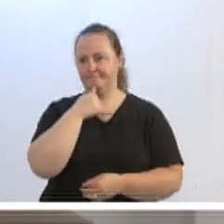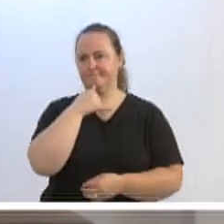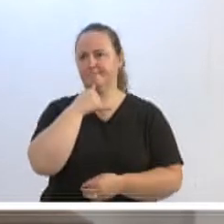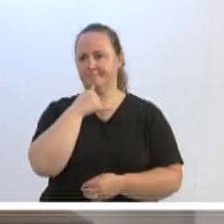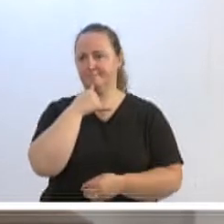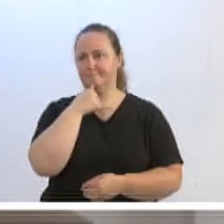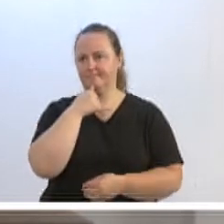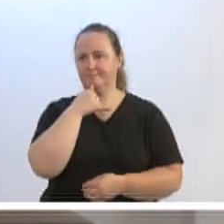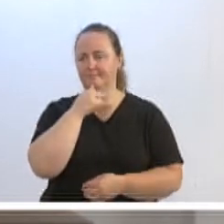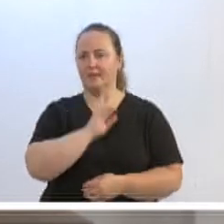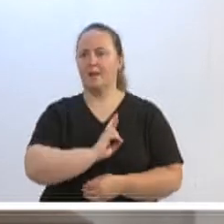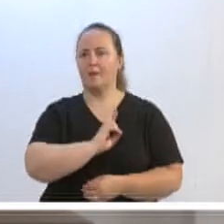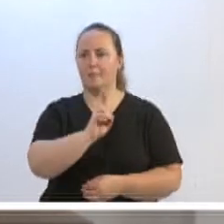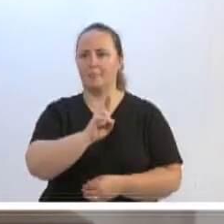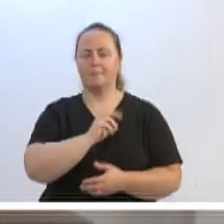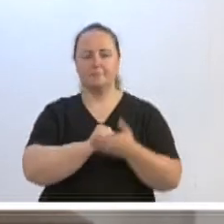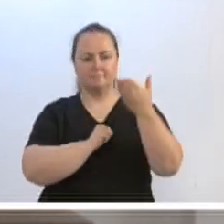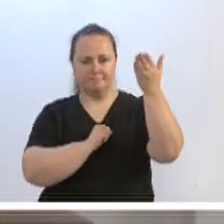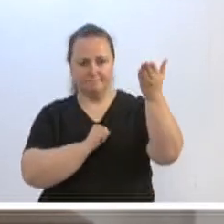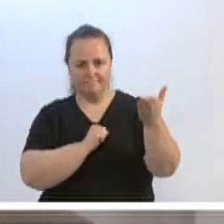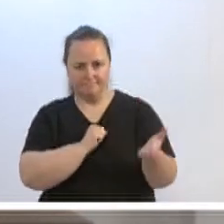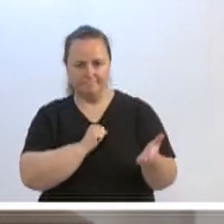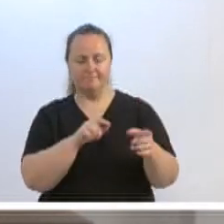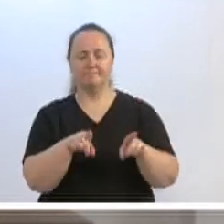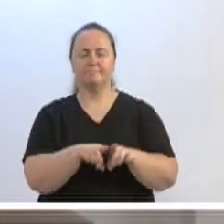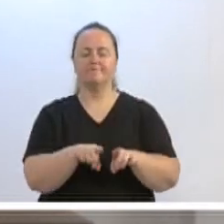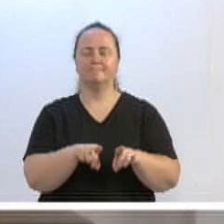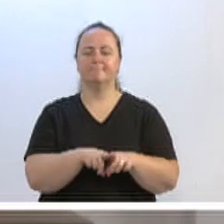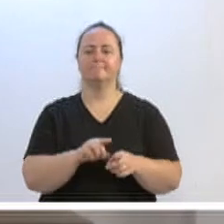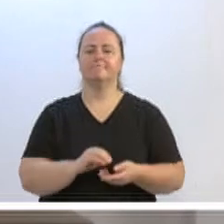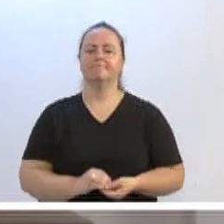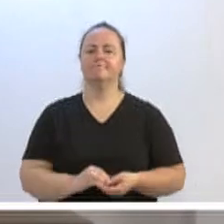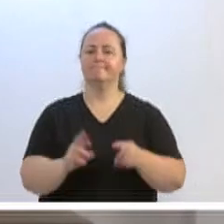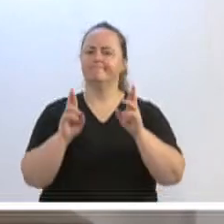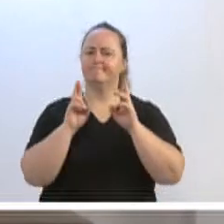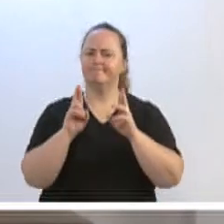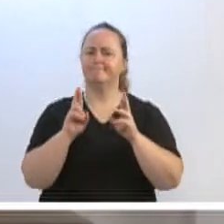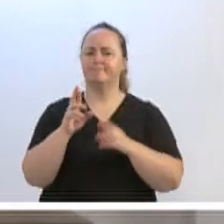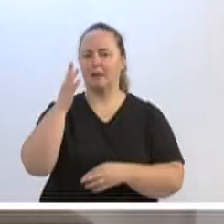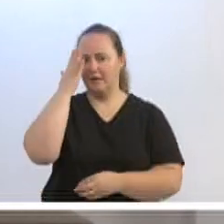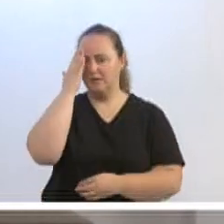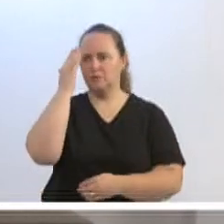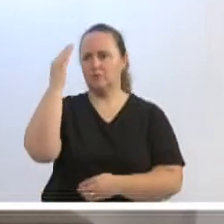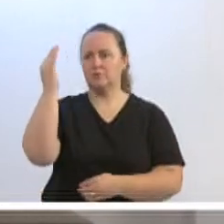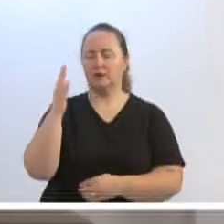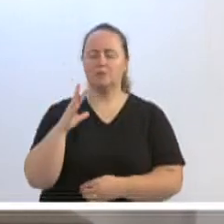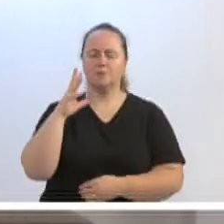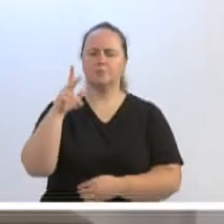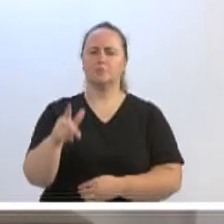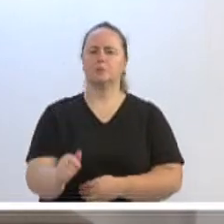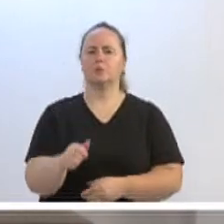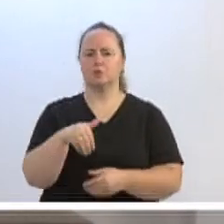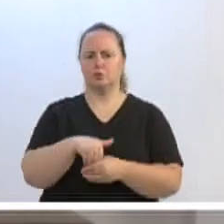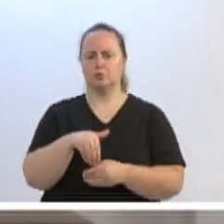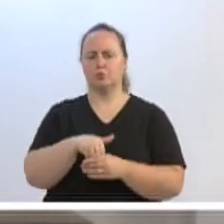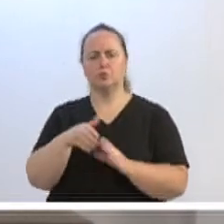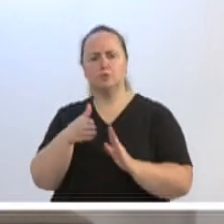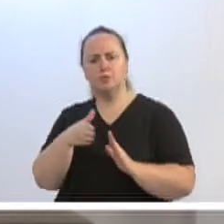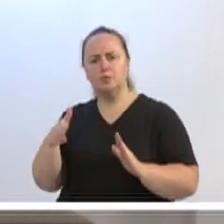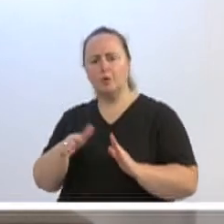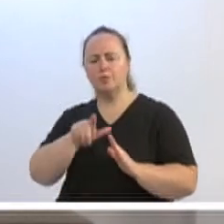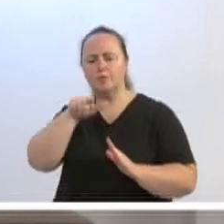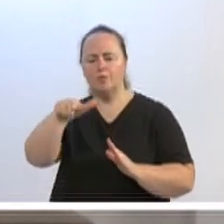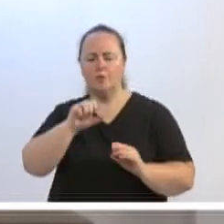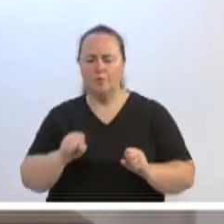em nome do senhor, que também saiu candidato a deputado federal, eu queria desejar realmente sucesso para todos os candidatos, para as próximas